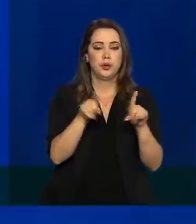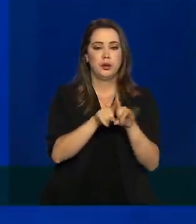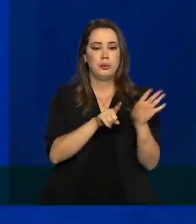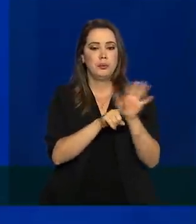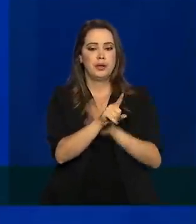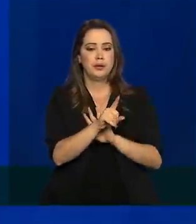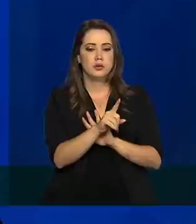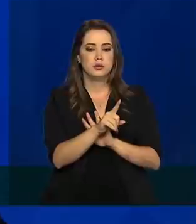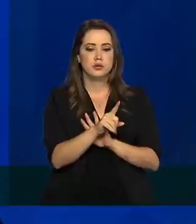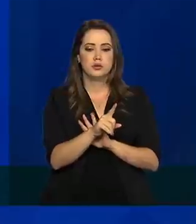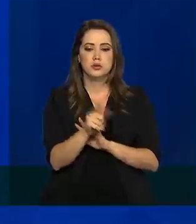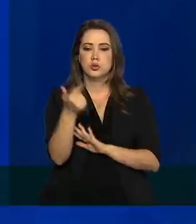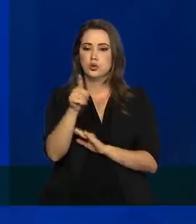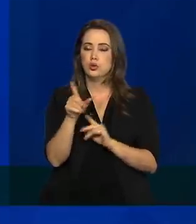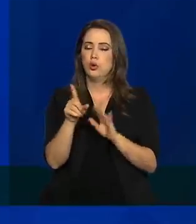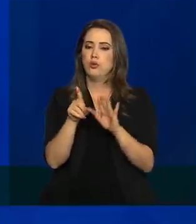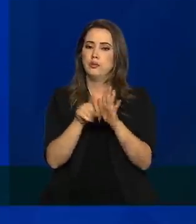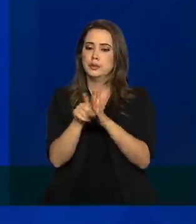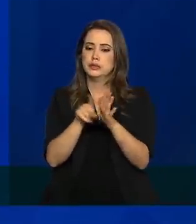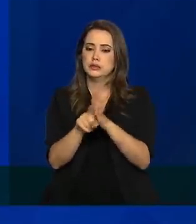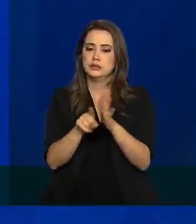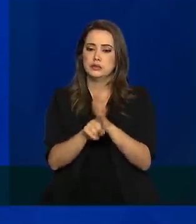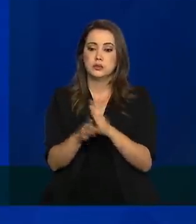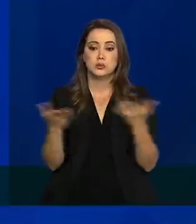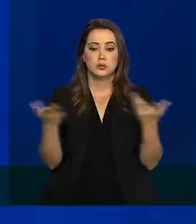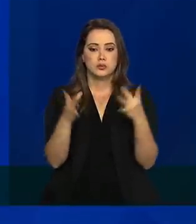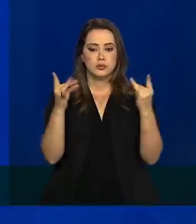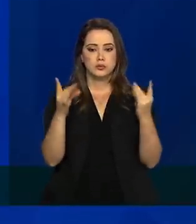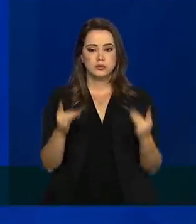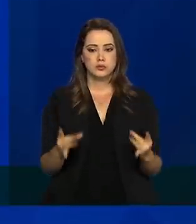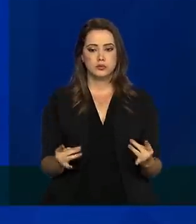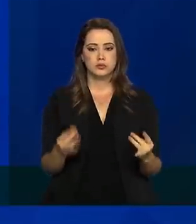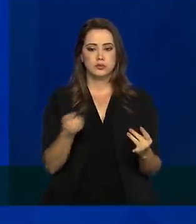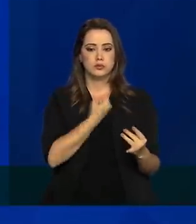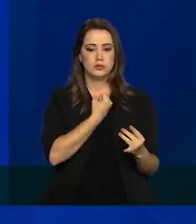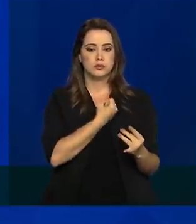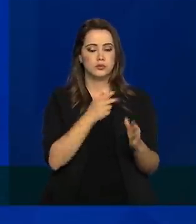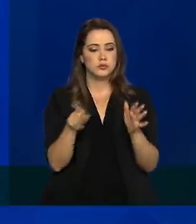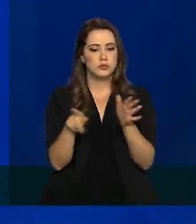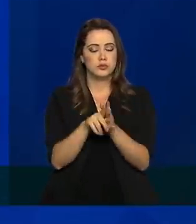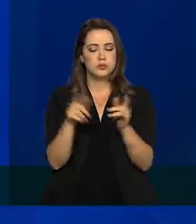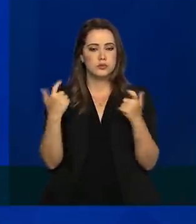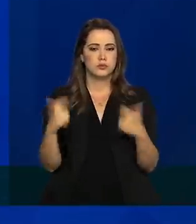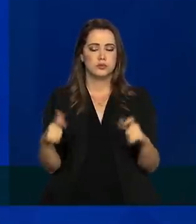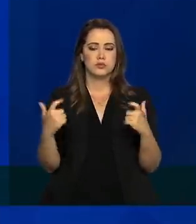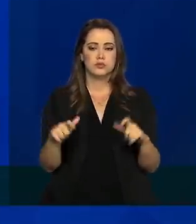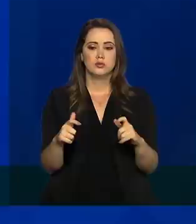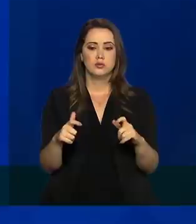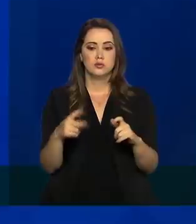novamente, sobre a pesquisa, e eu vou colocar nos dados regionais para a gente olhar.